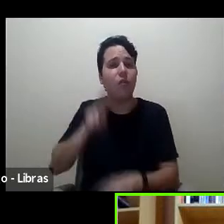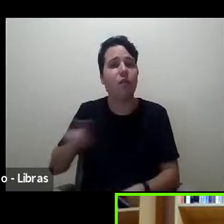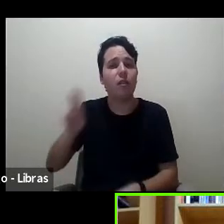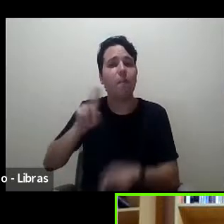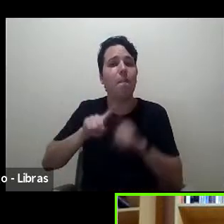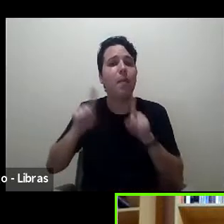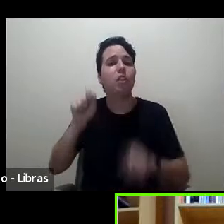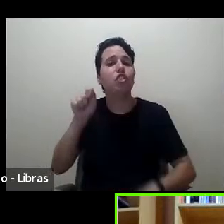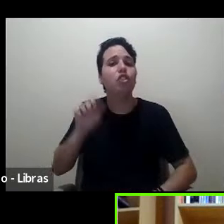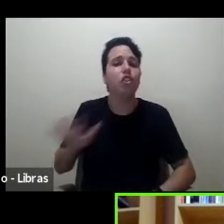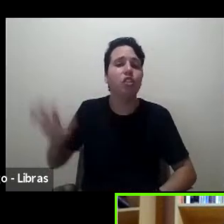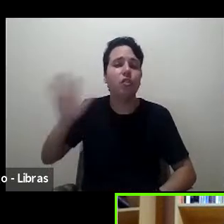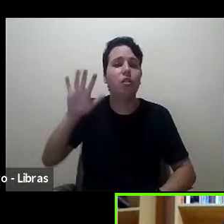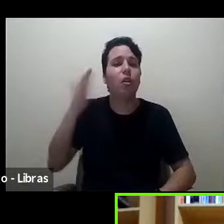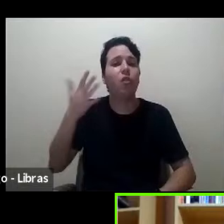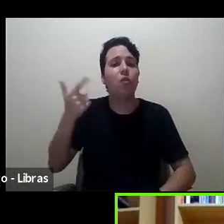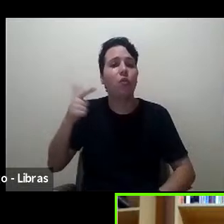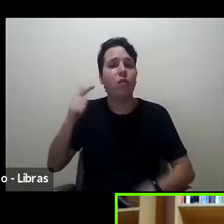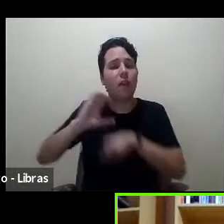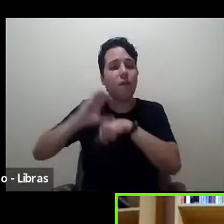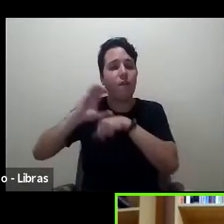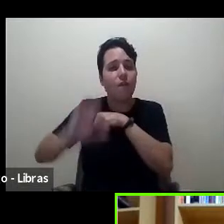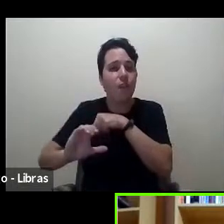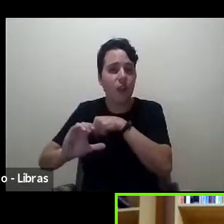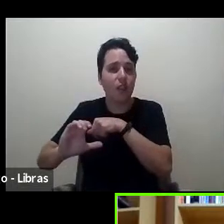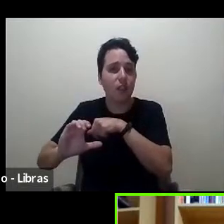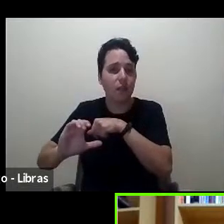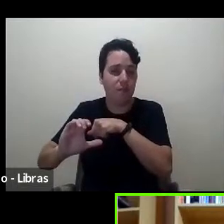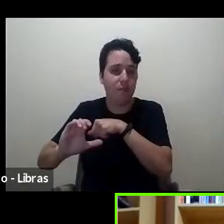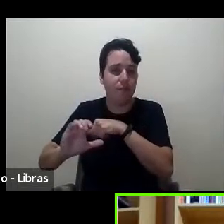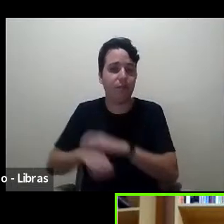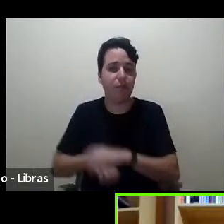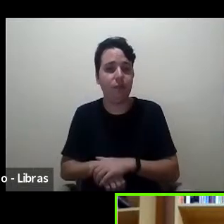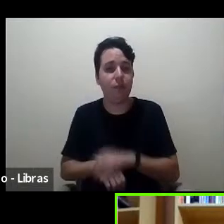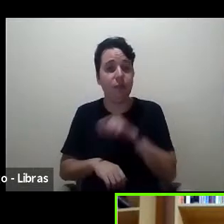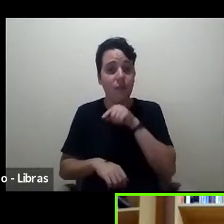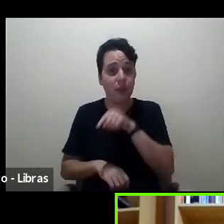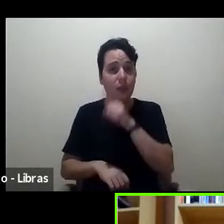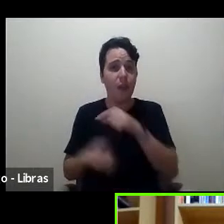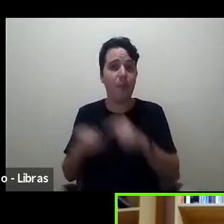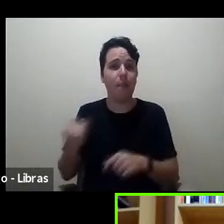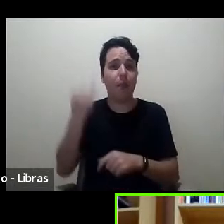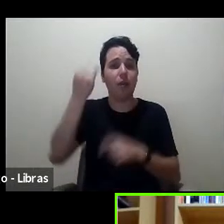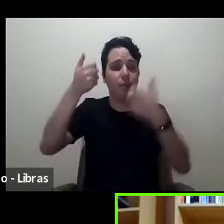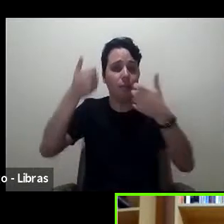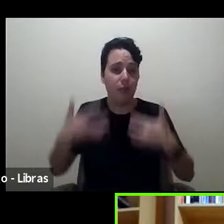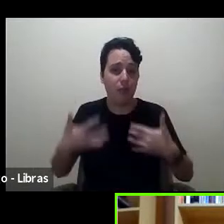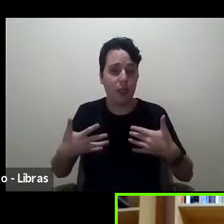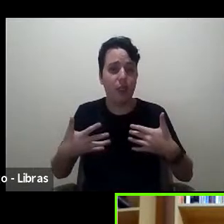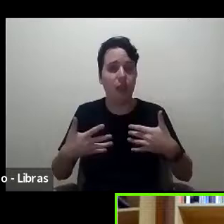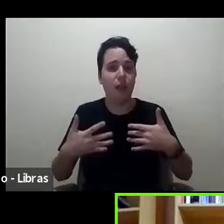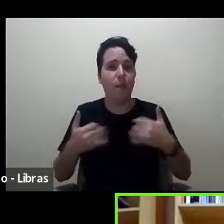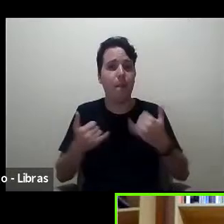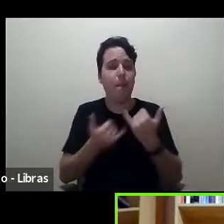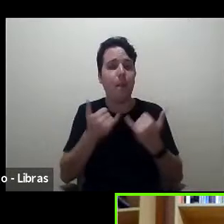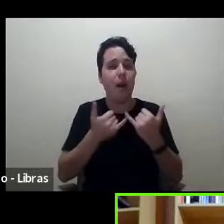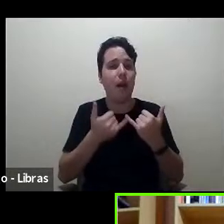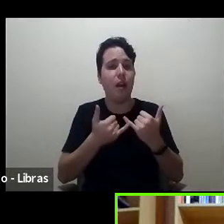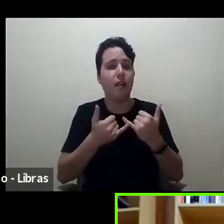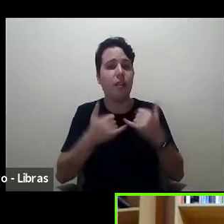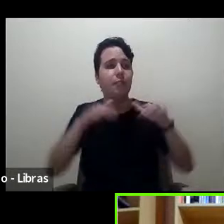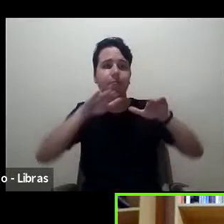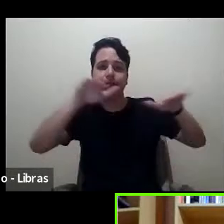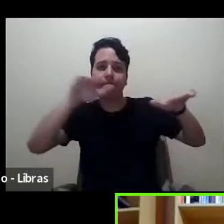não têm um bom financiamento ou não têm financiamento nenhum isso é importante destacar chamar a atenção dos dos gestores das